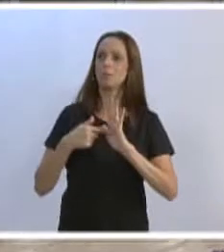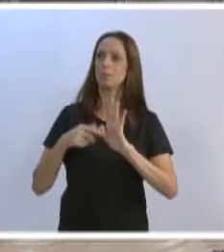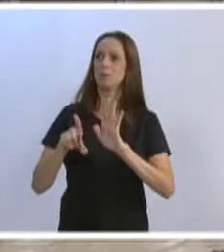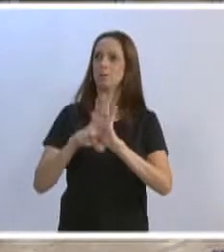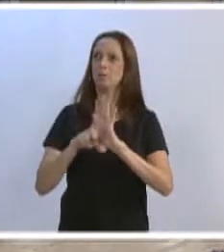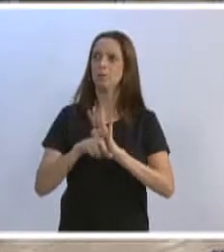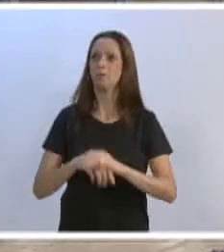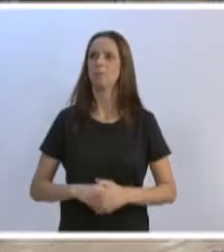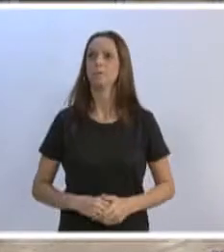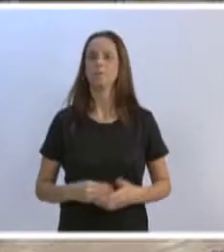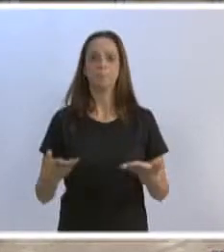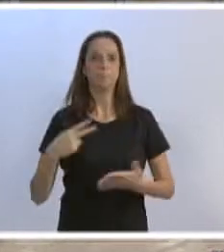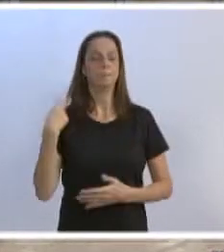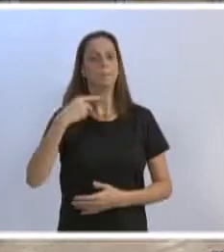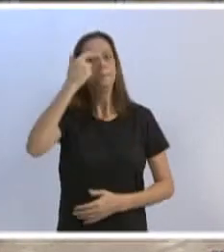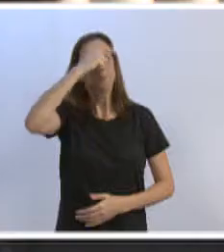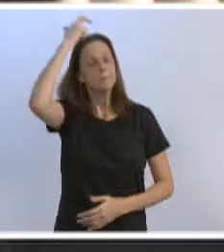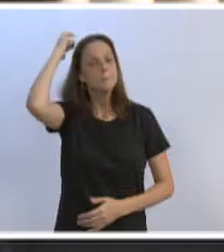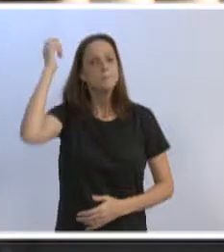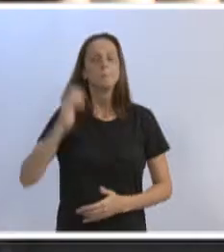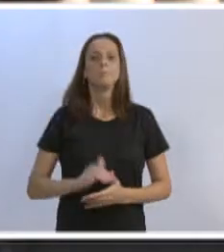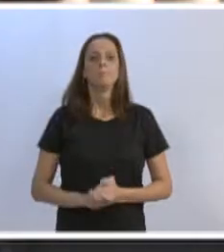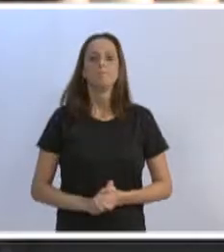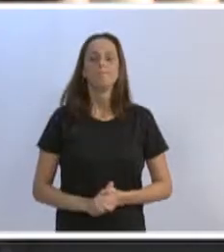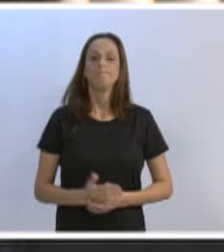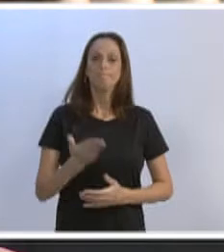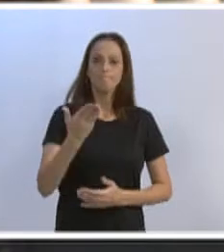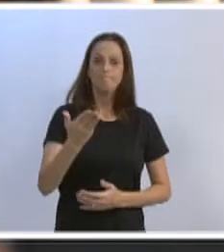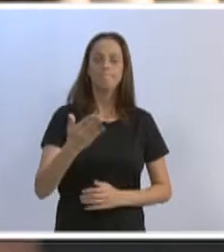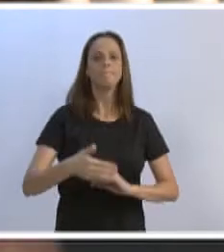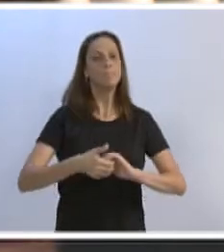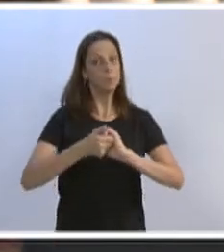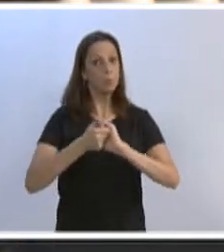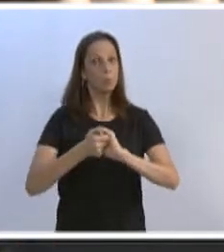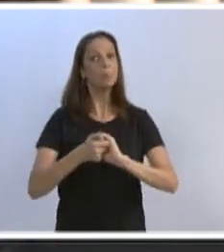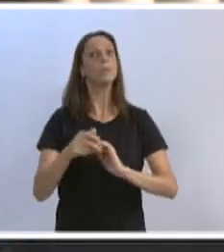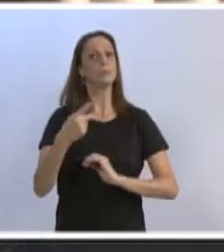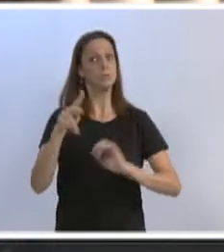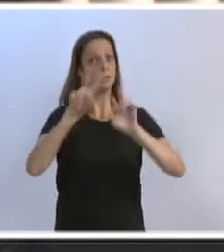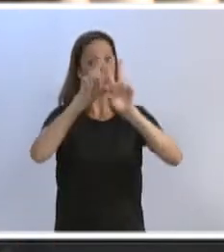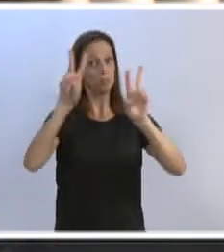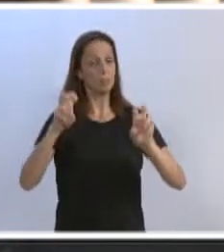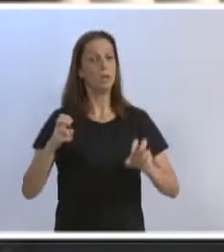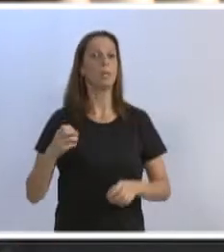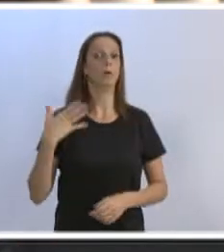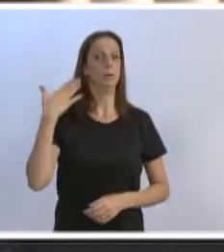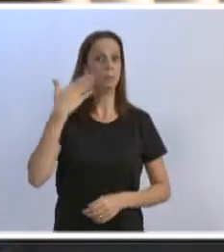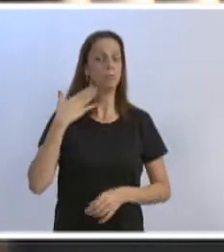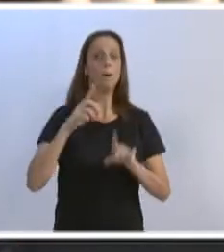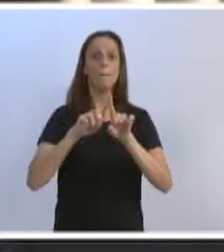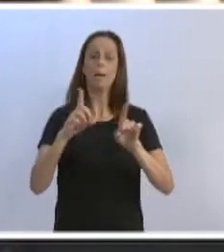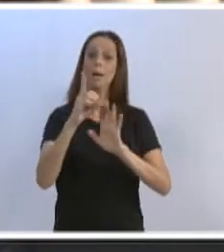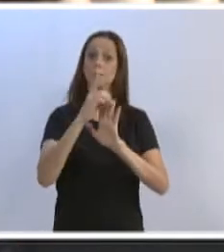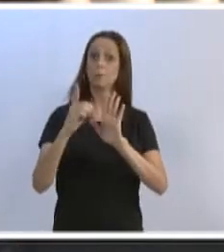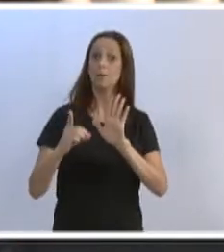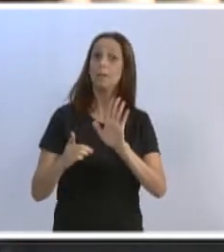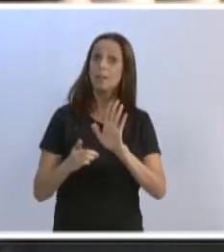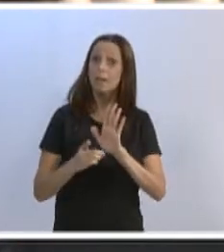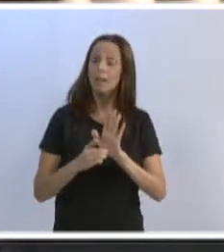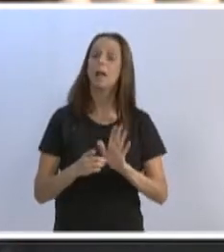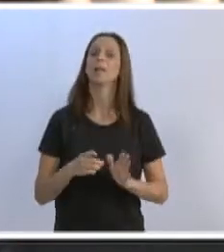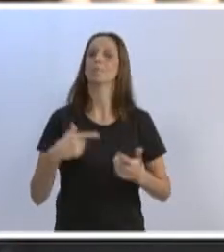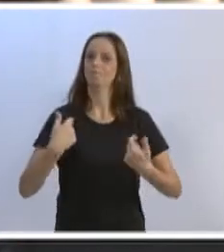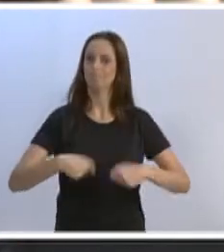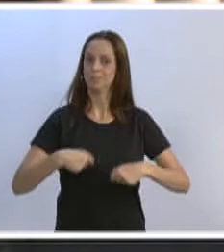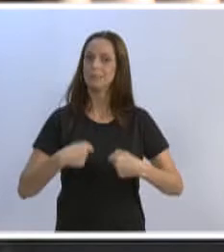Vereador Adriano, em a parte. Vereador Almir, quero cumprimentá-lo pelo pronunciamento, mas dizer que o decreto, volto a dizer, ainda precisa